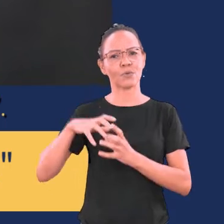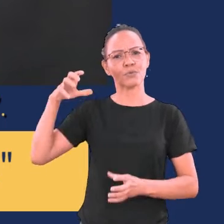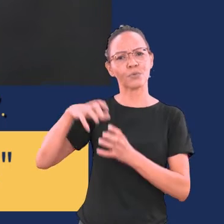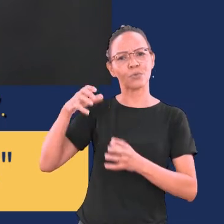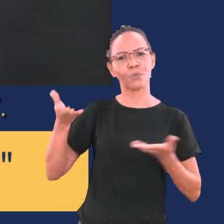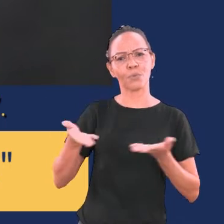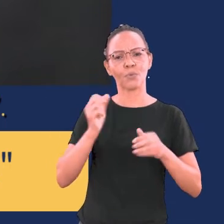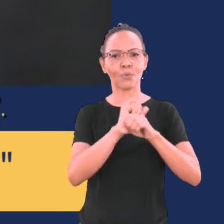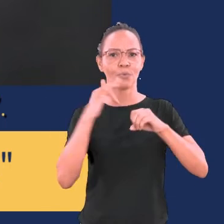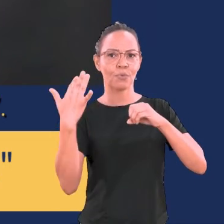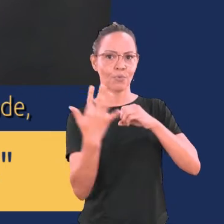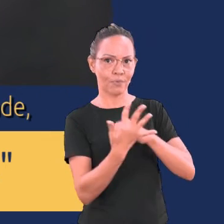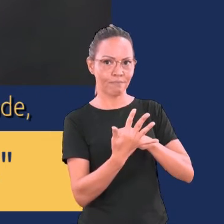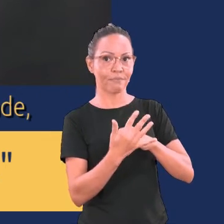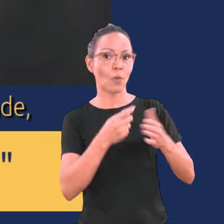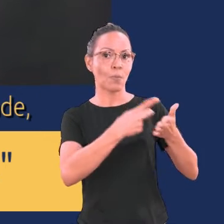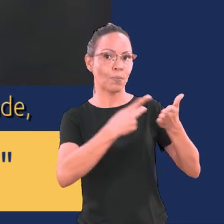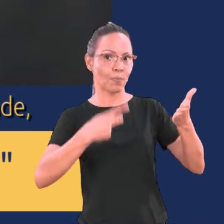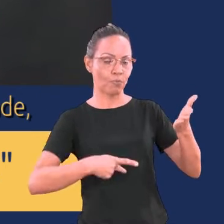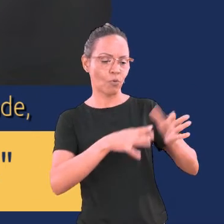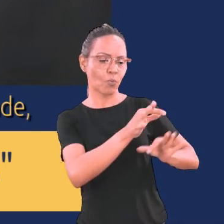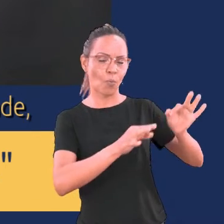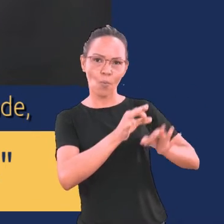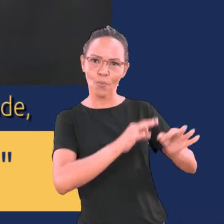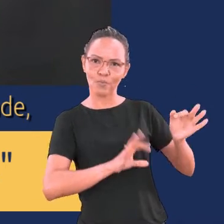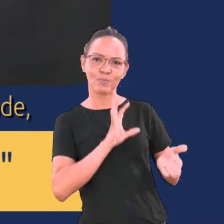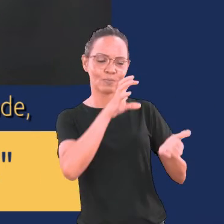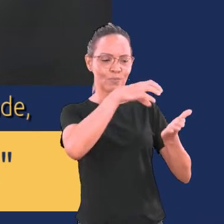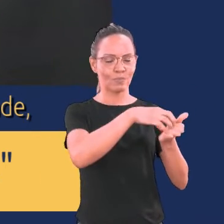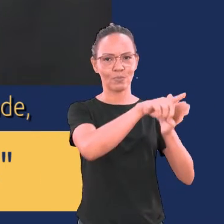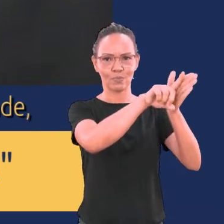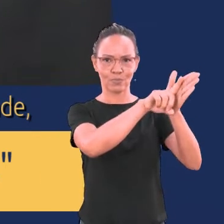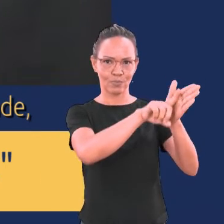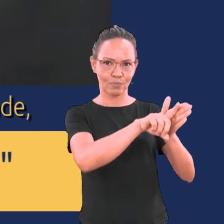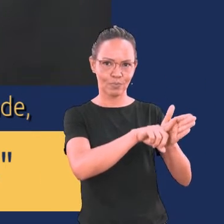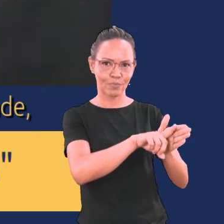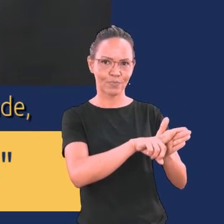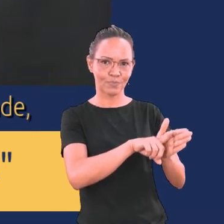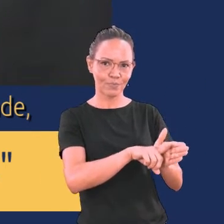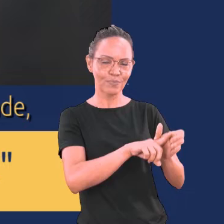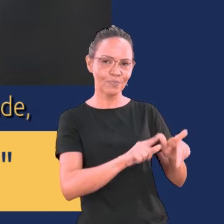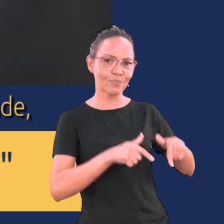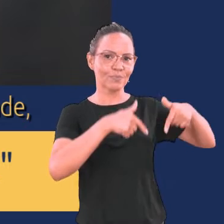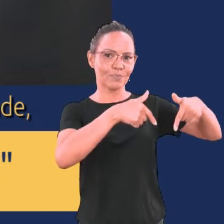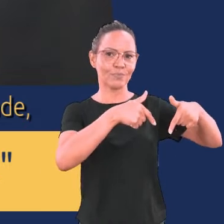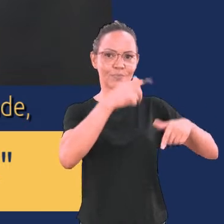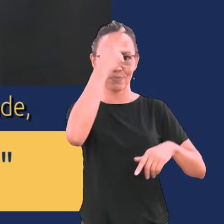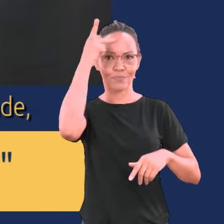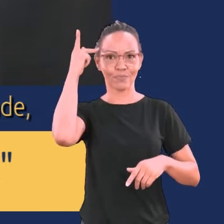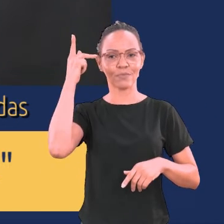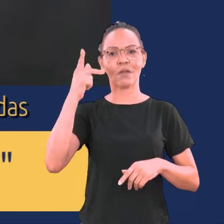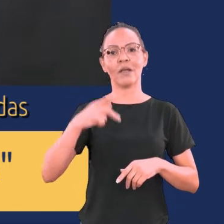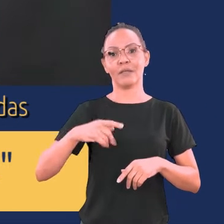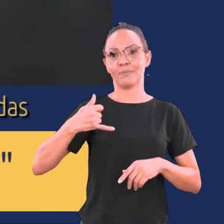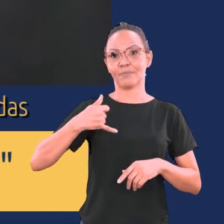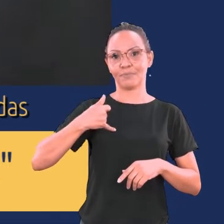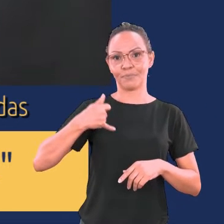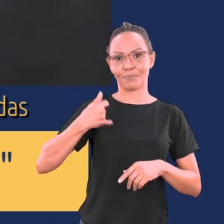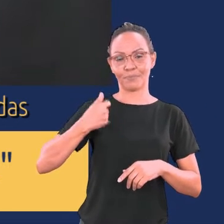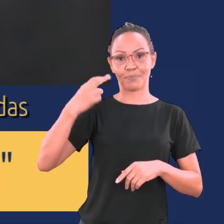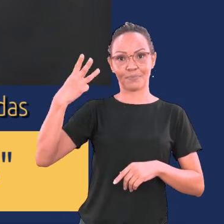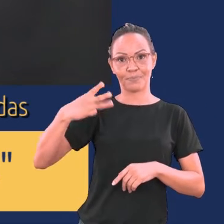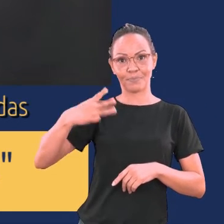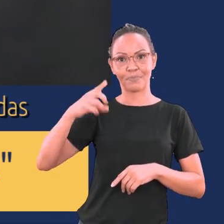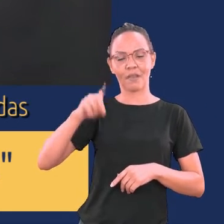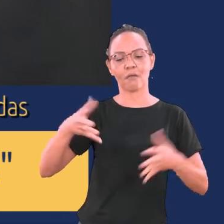da Covid-19. O projeto, coordenado pelo Núcleo de Pesquisas e Ações da Terceira Idade, busca